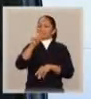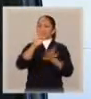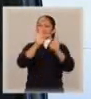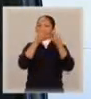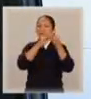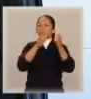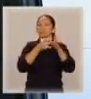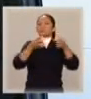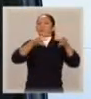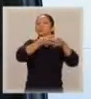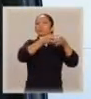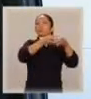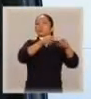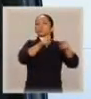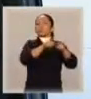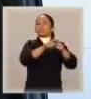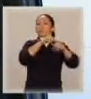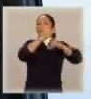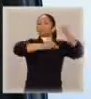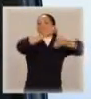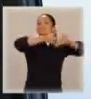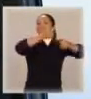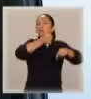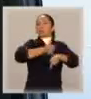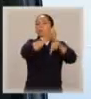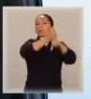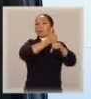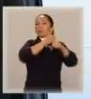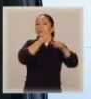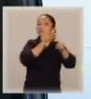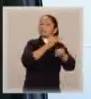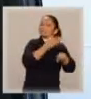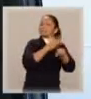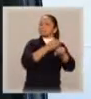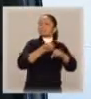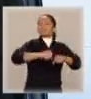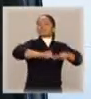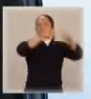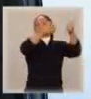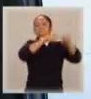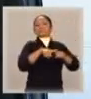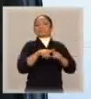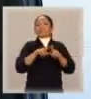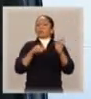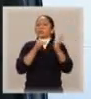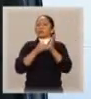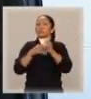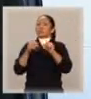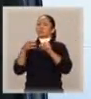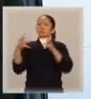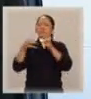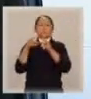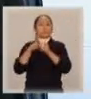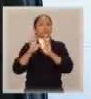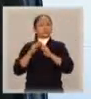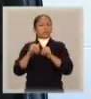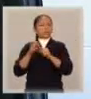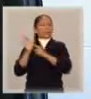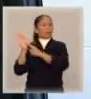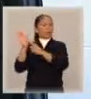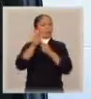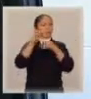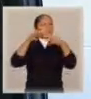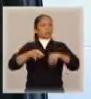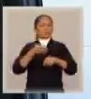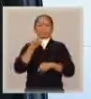equipe técnica tivesse uma formação específica para lidar com esse conflito. A mediação tem se mostrado um instrumento eficiente